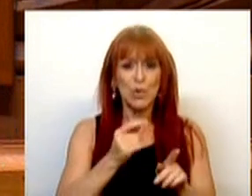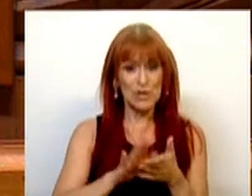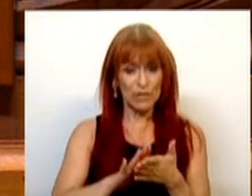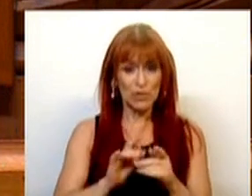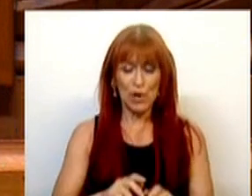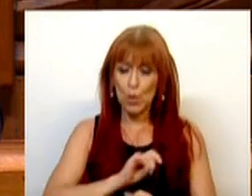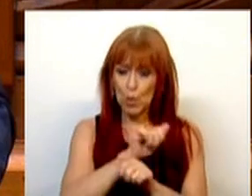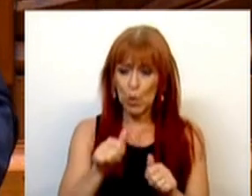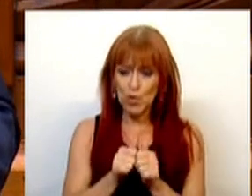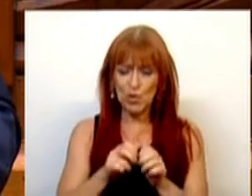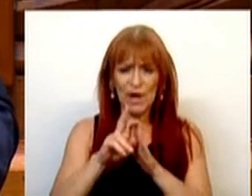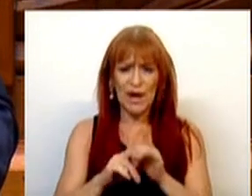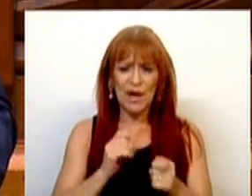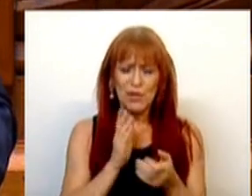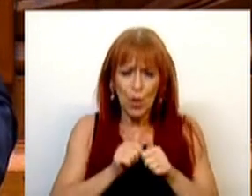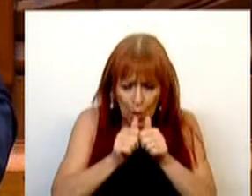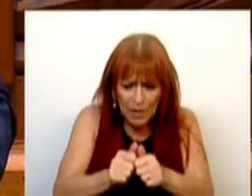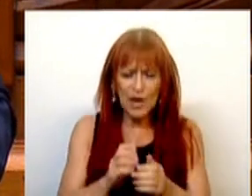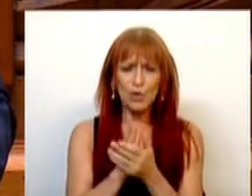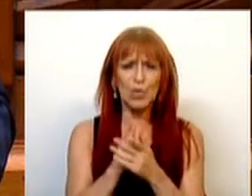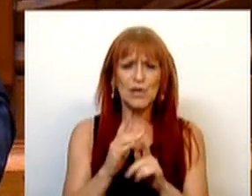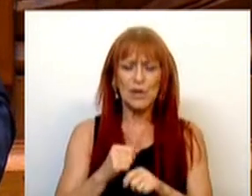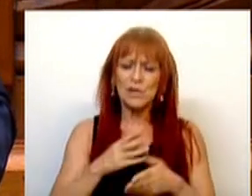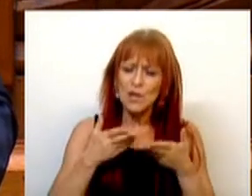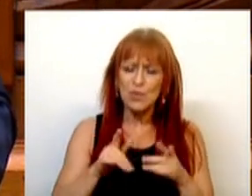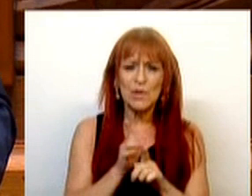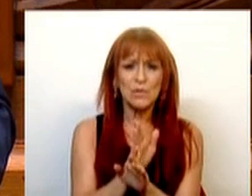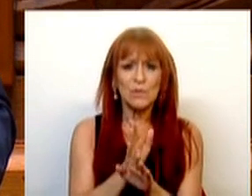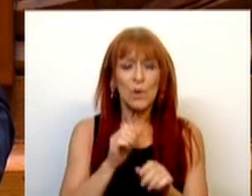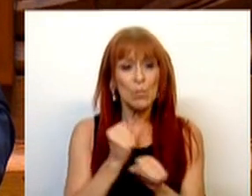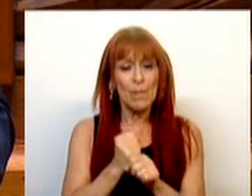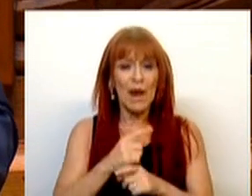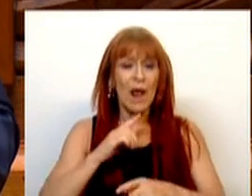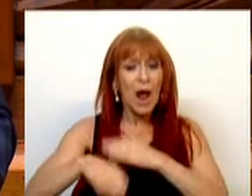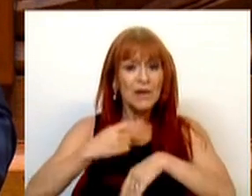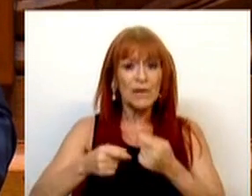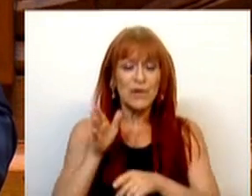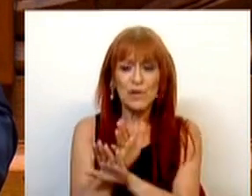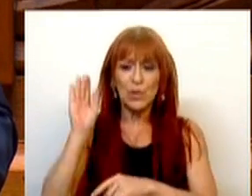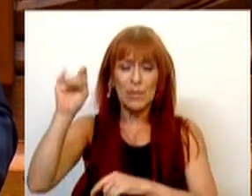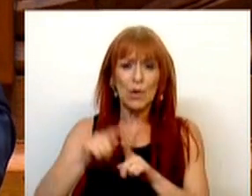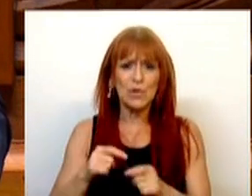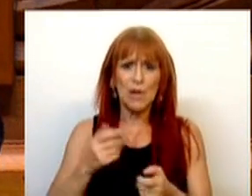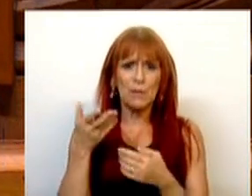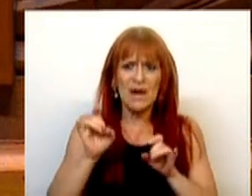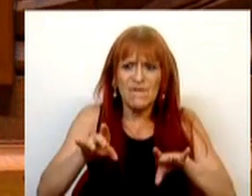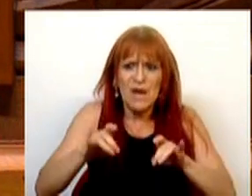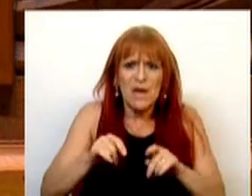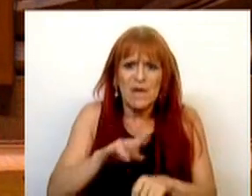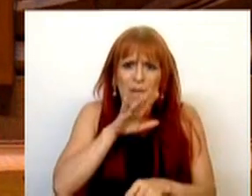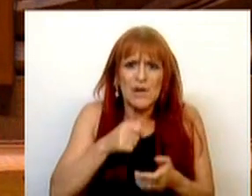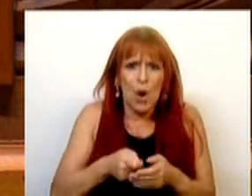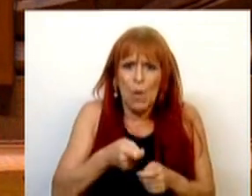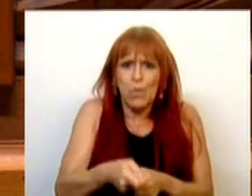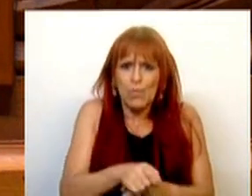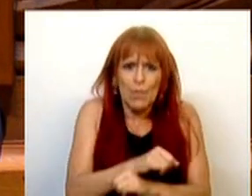acompanhamento do processo e com a atribuição de um papel ativo do setor bancário para evitar casos de incumprimento por parte das famílias.